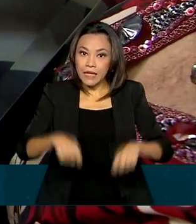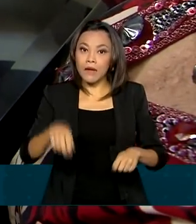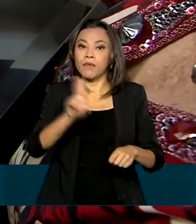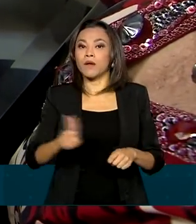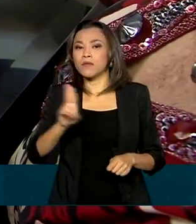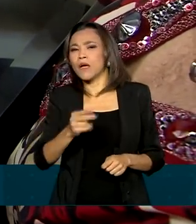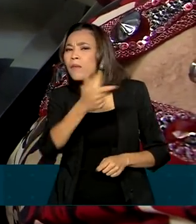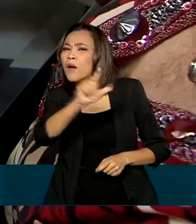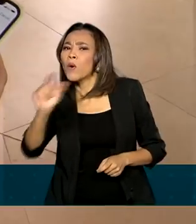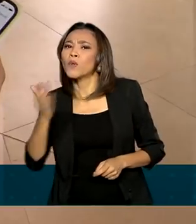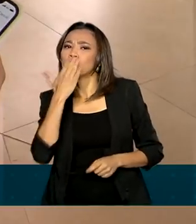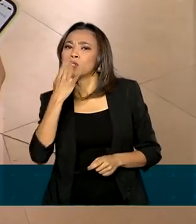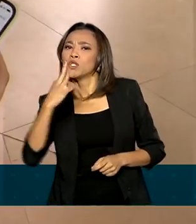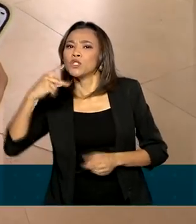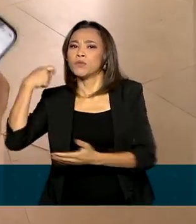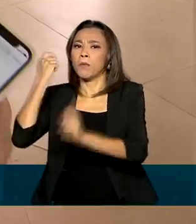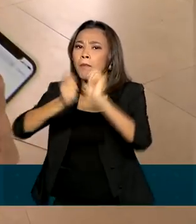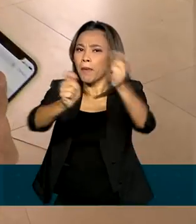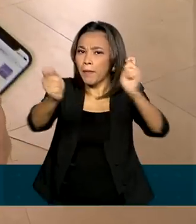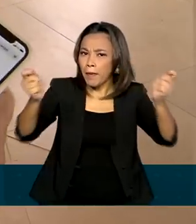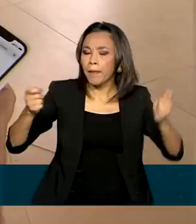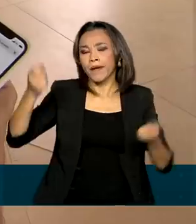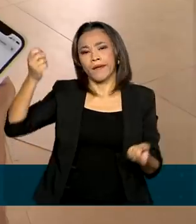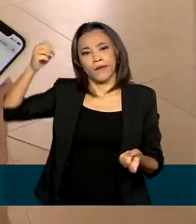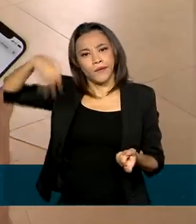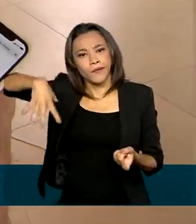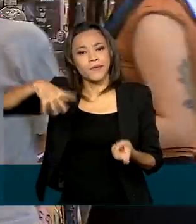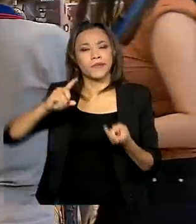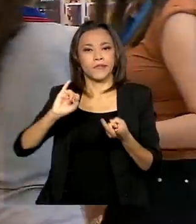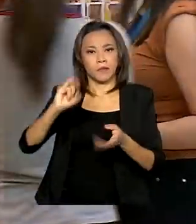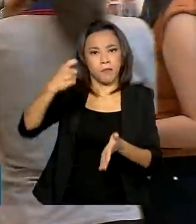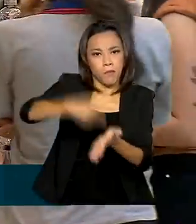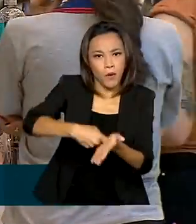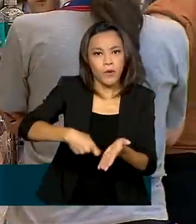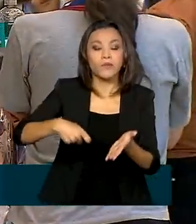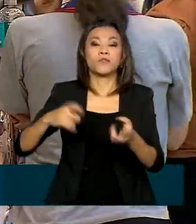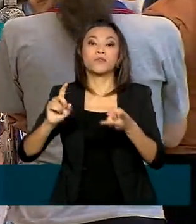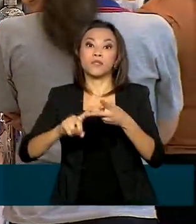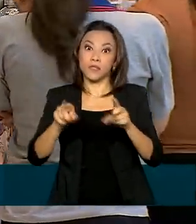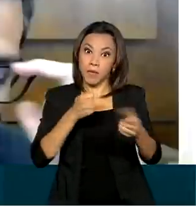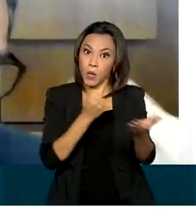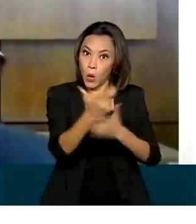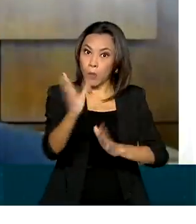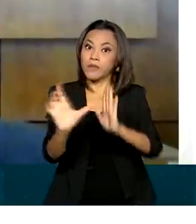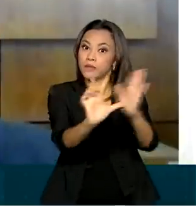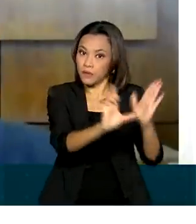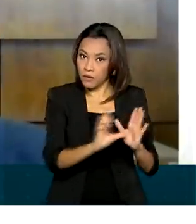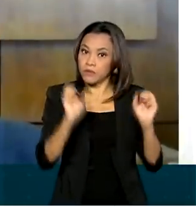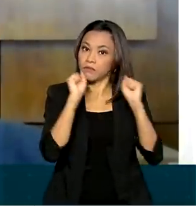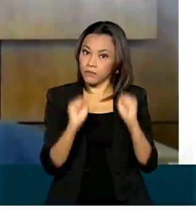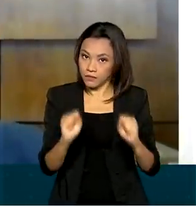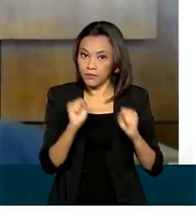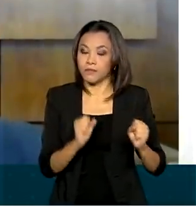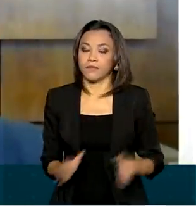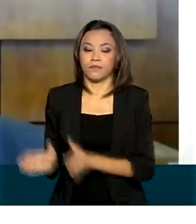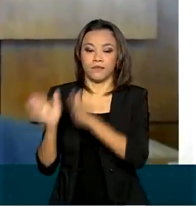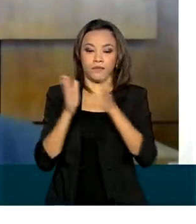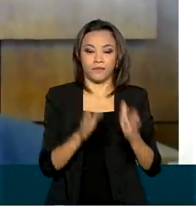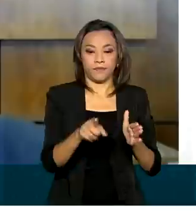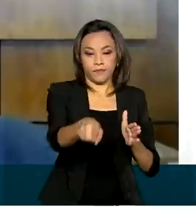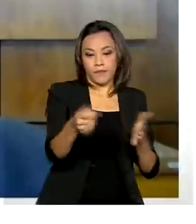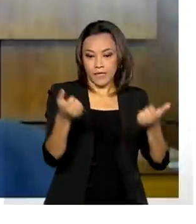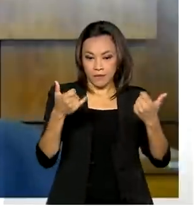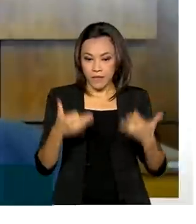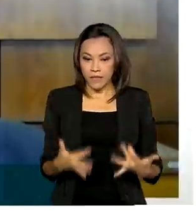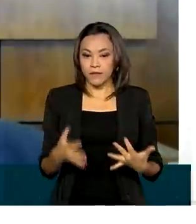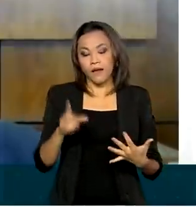outros tipos de pagamento, como de contas de luz, impostos e para compras no comércio. As pessoas tinham demanda para